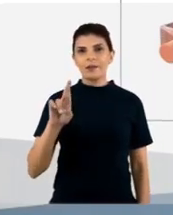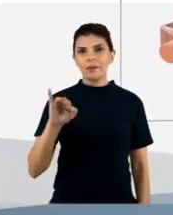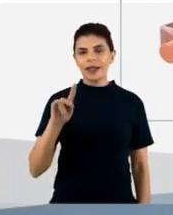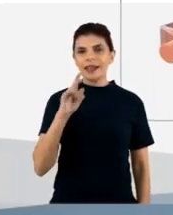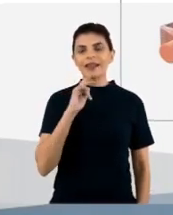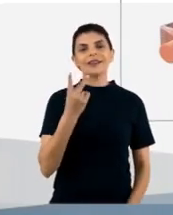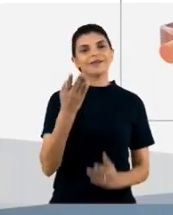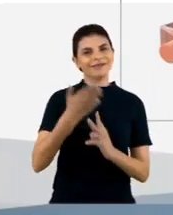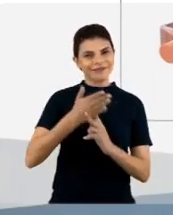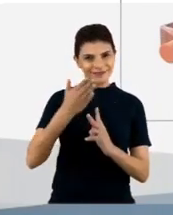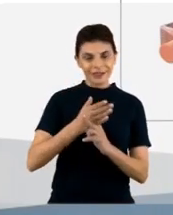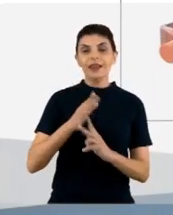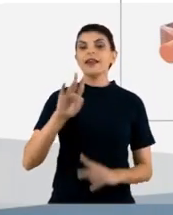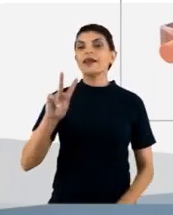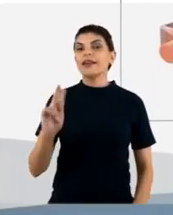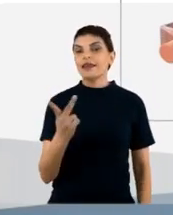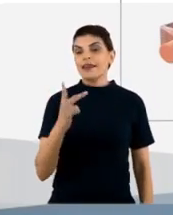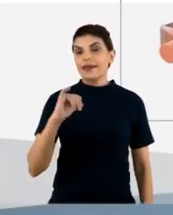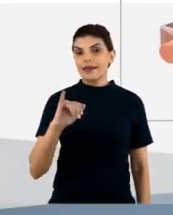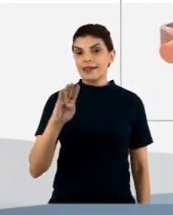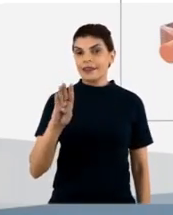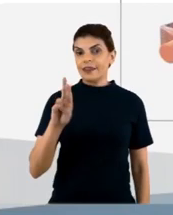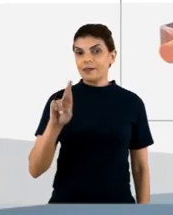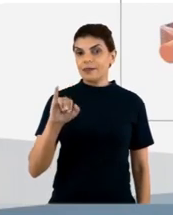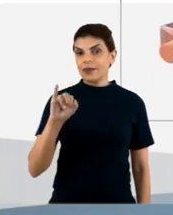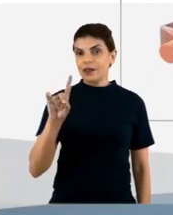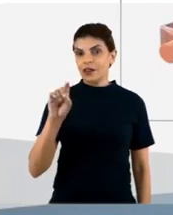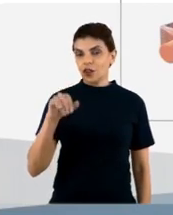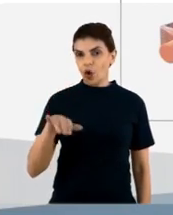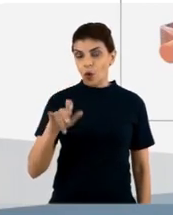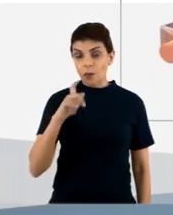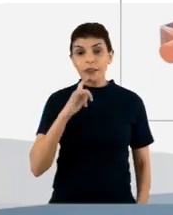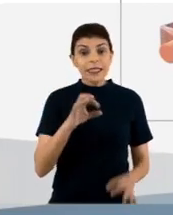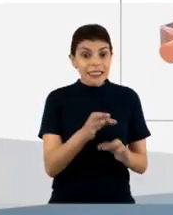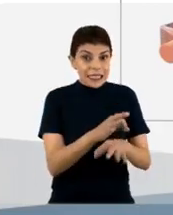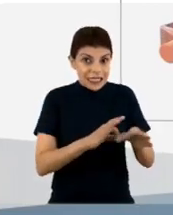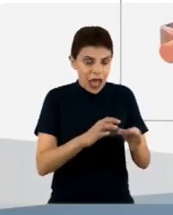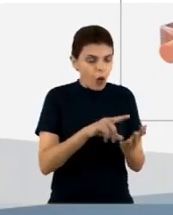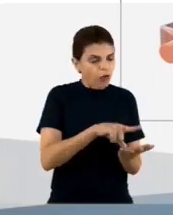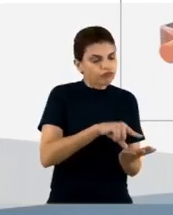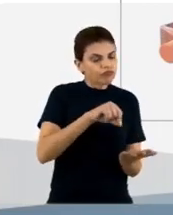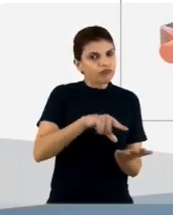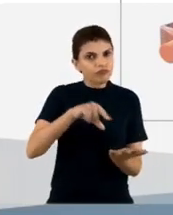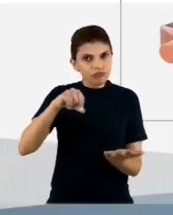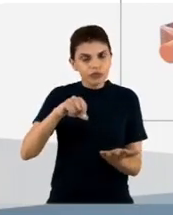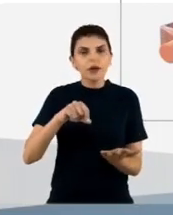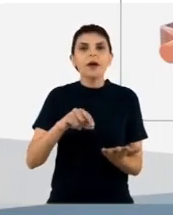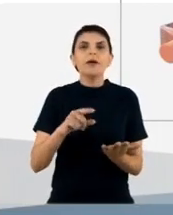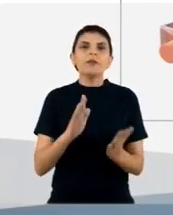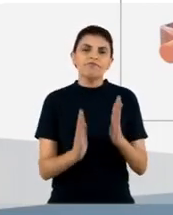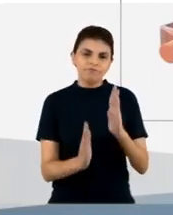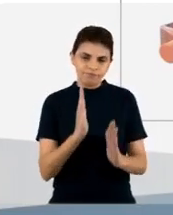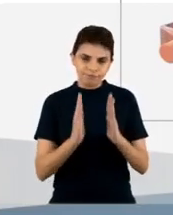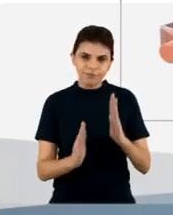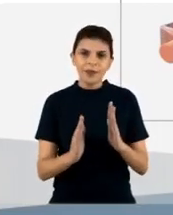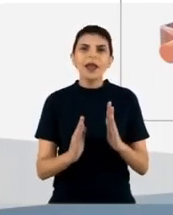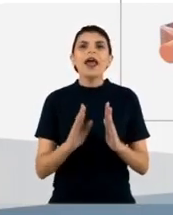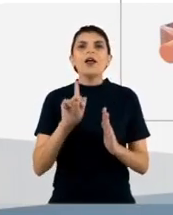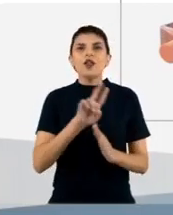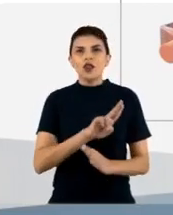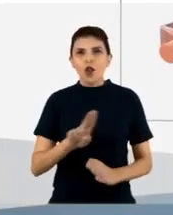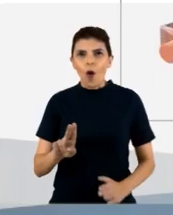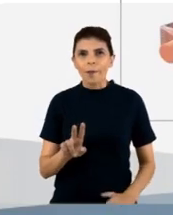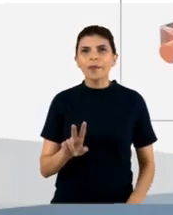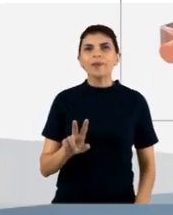tecnologia de hibridomas. E essas células, elas são, então, selecionadas em um meio que nós chamamos de HAT,